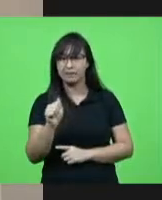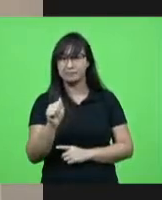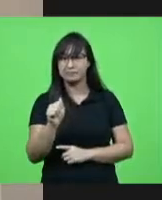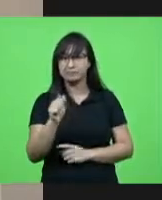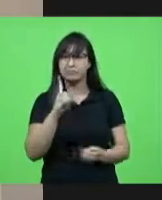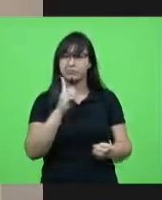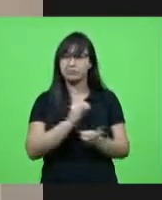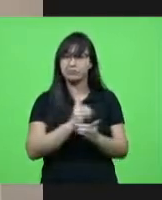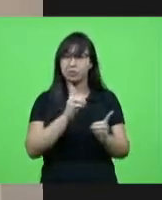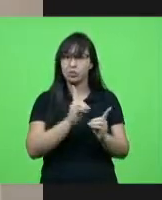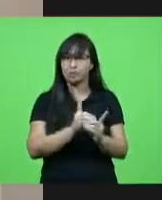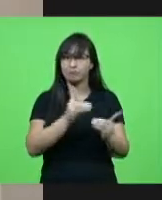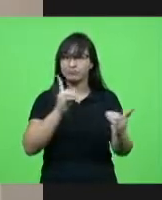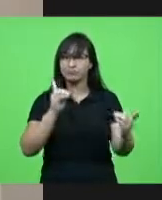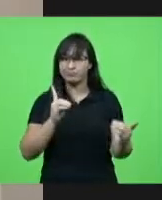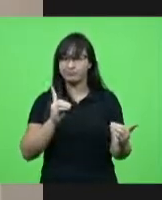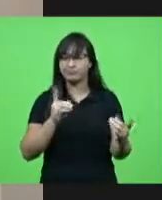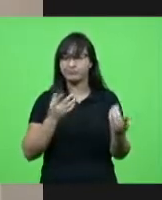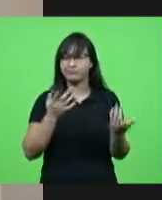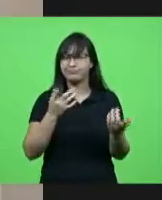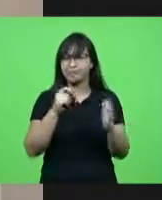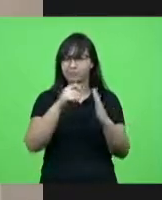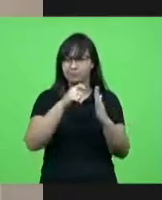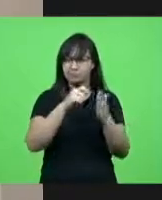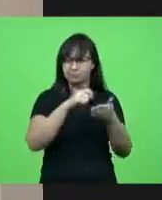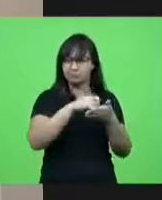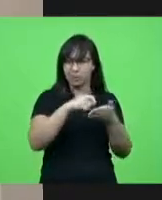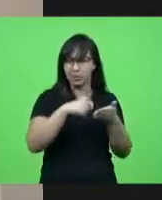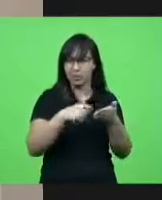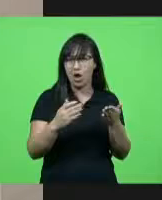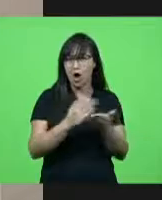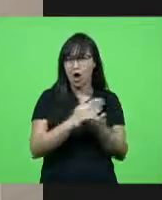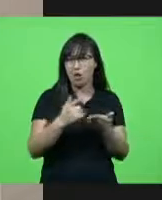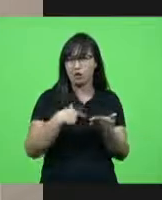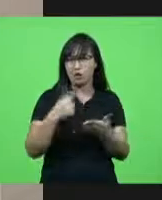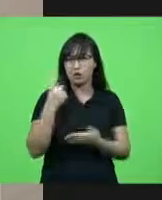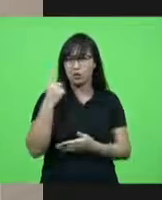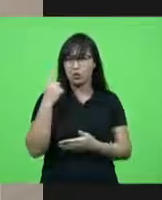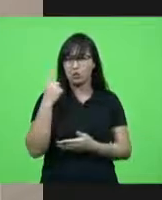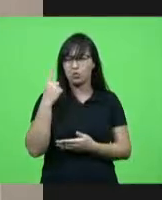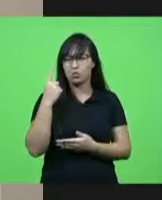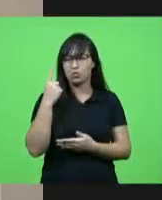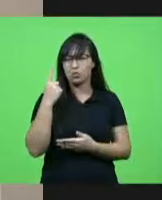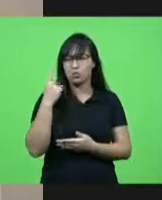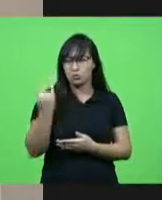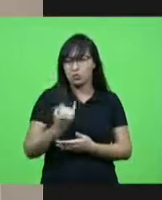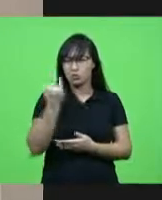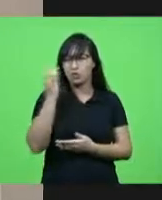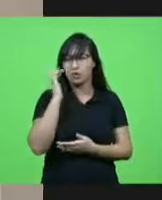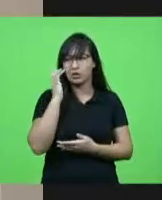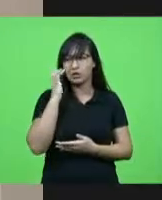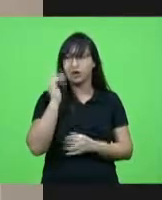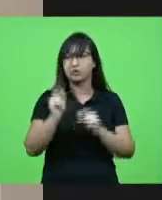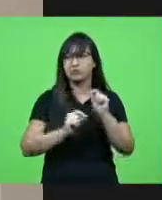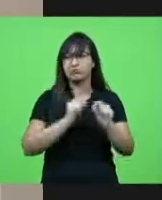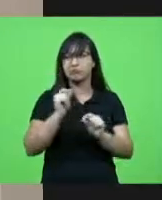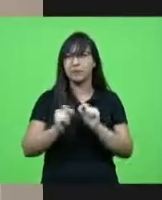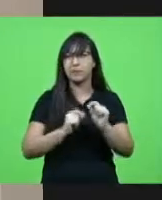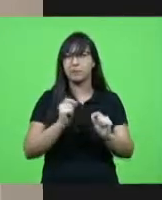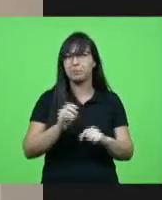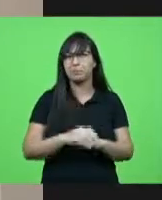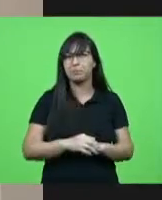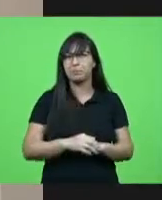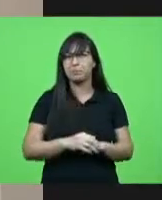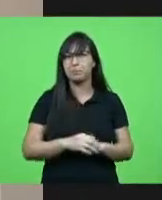eu anotei algumas considerações que eu considero considerei mais relevantes e a primeira delas é uma